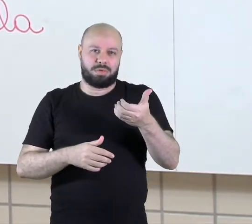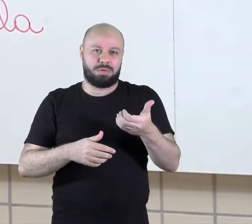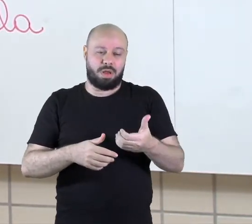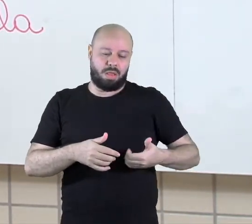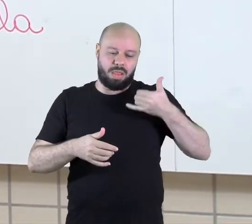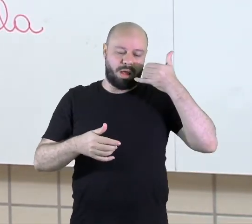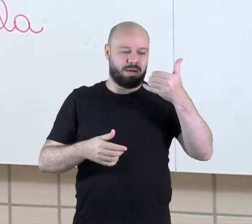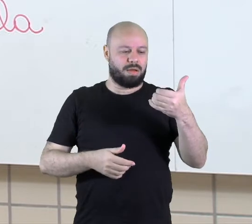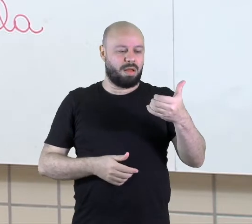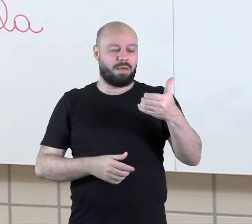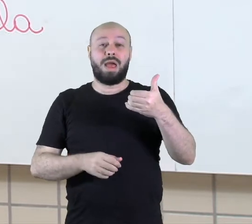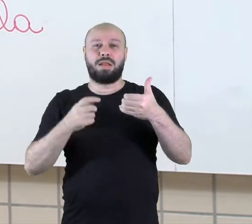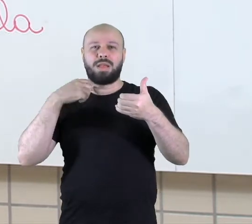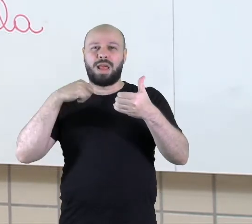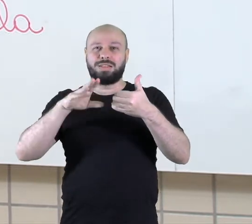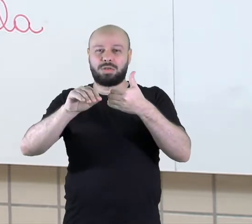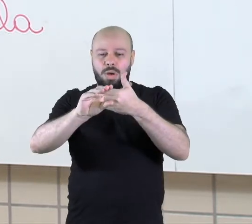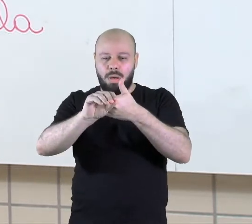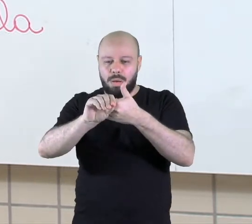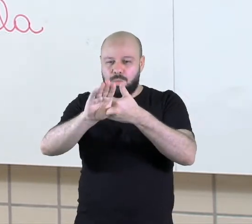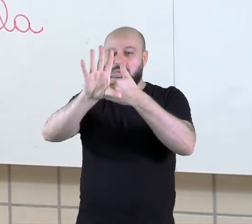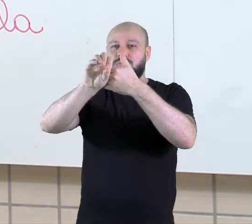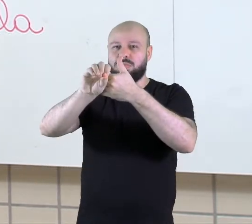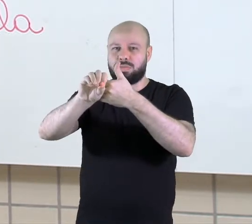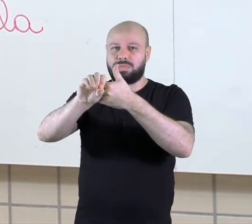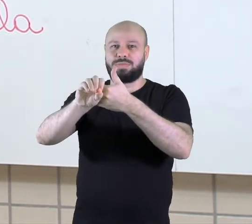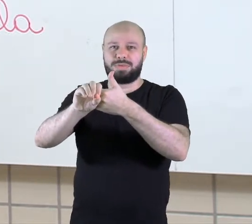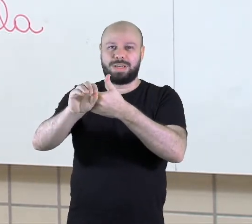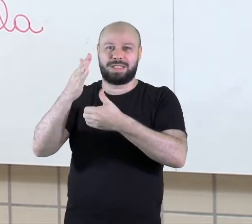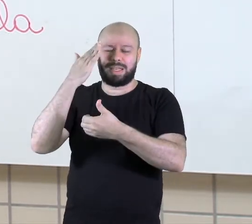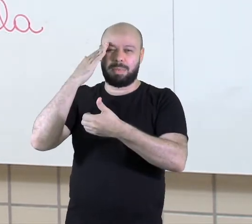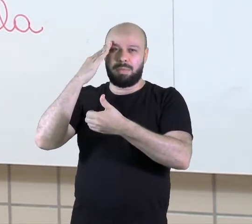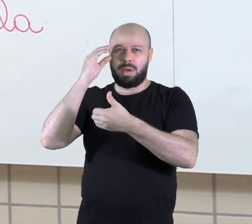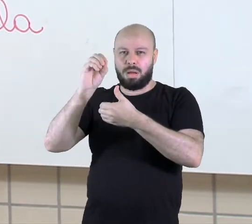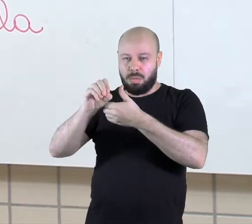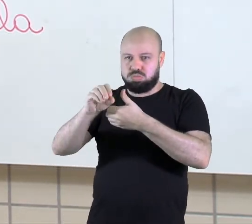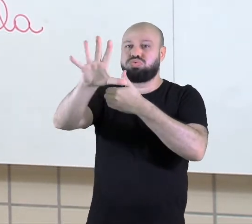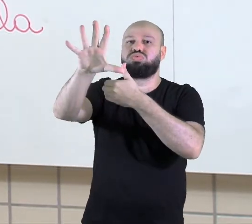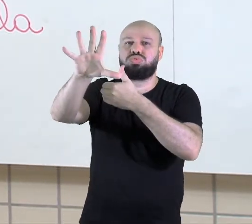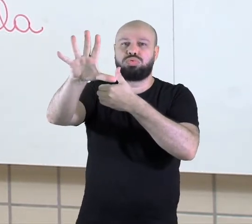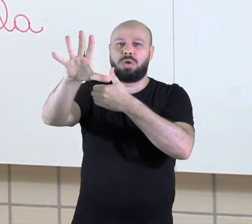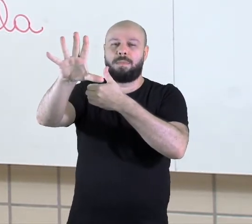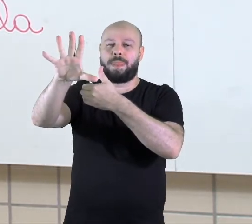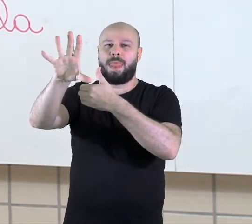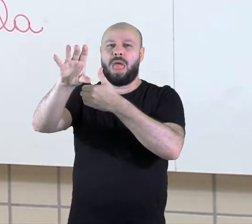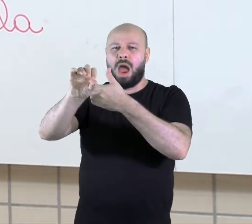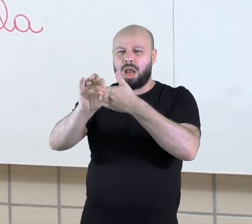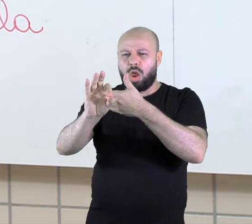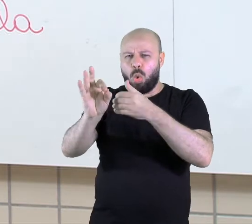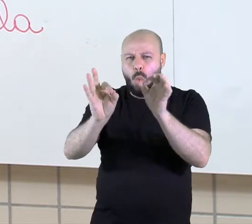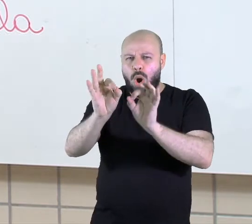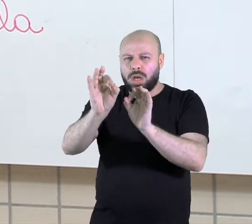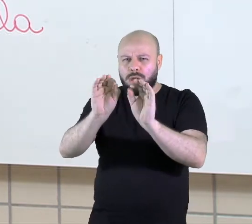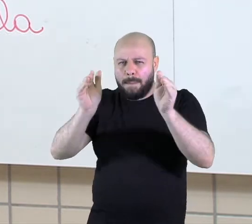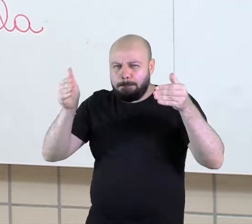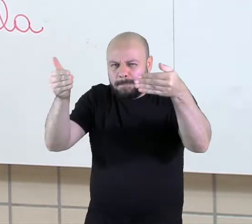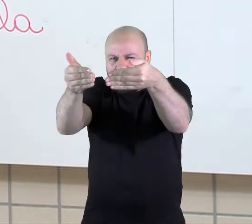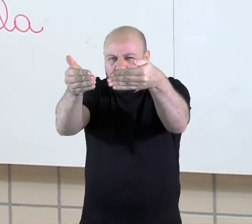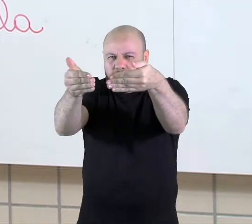o flash. Quando você liga o flash do celular, vai te dar um foco. Esse foco, ele vai